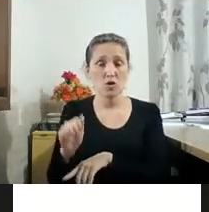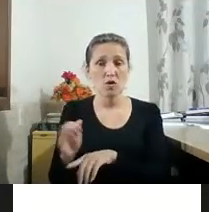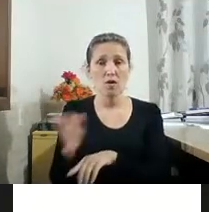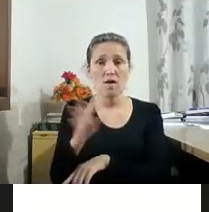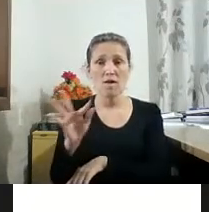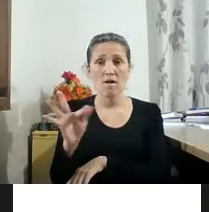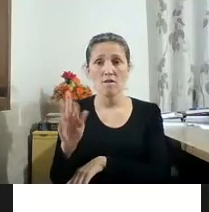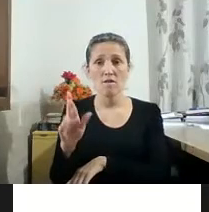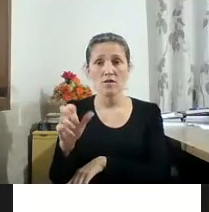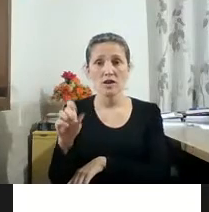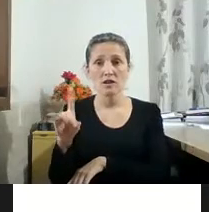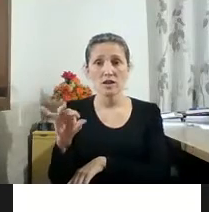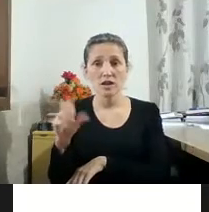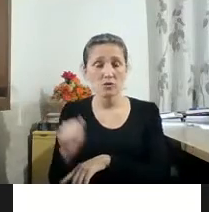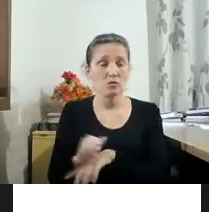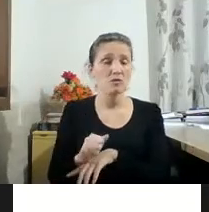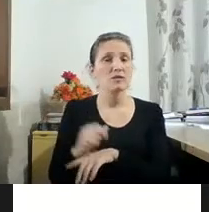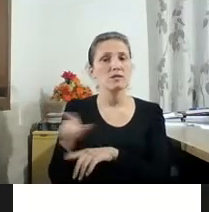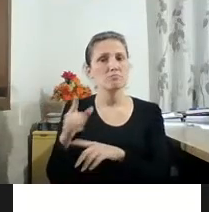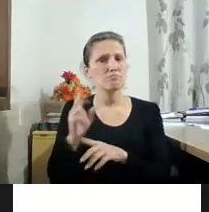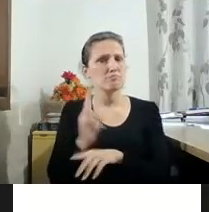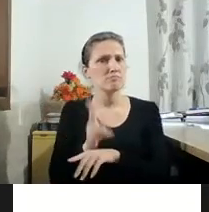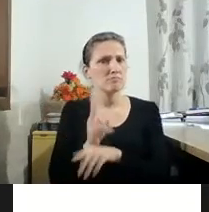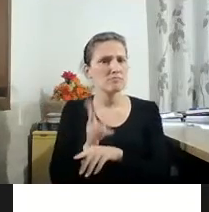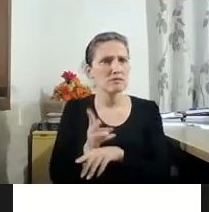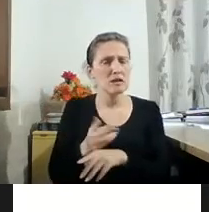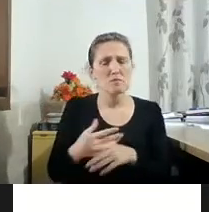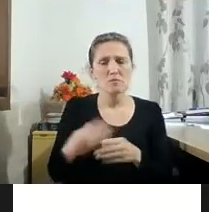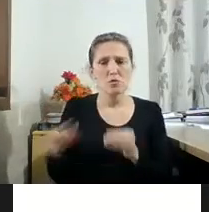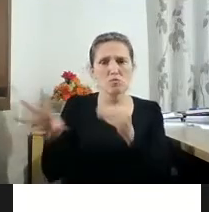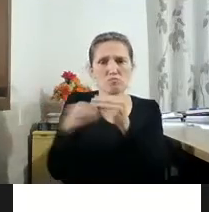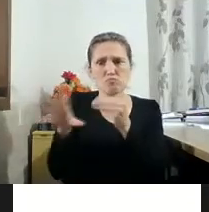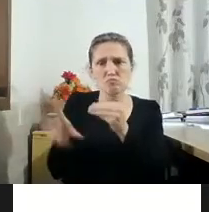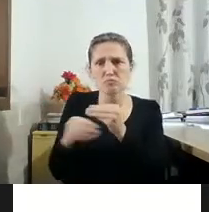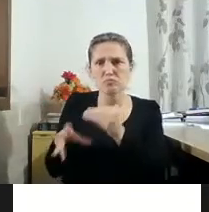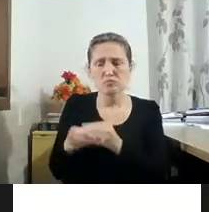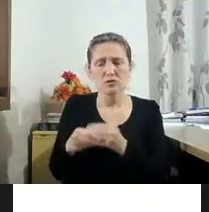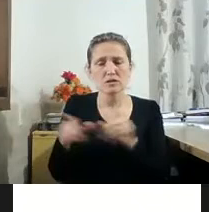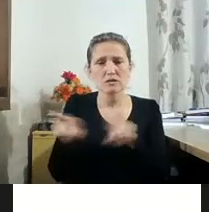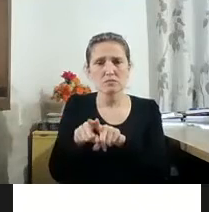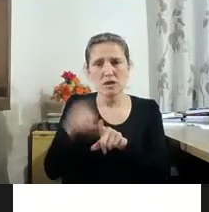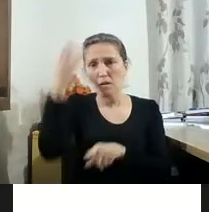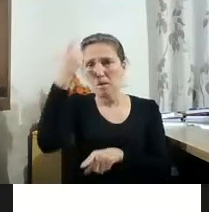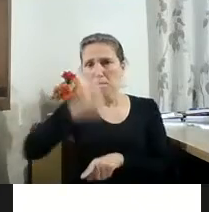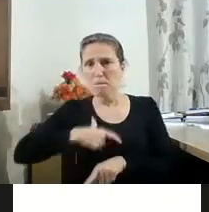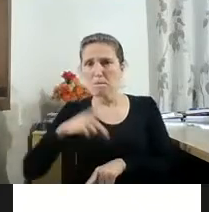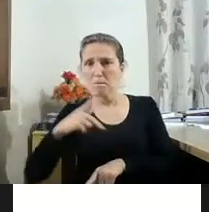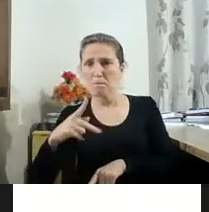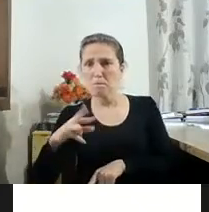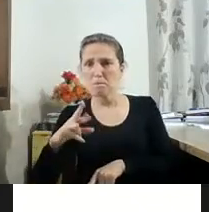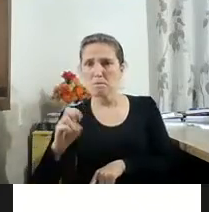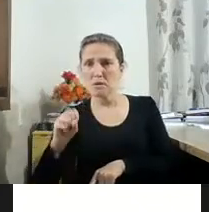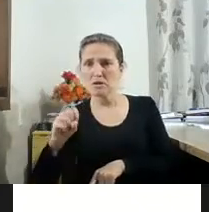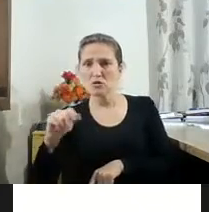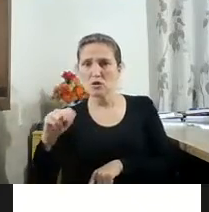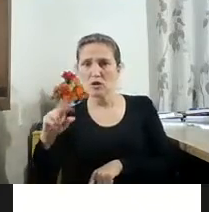fragmentada, agregando composições insólitas e personagens que parecem saídas de um mundo